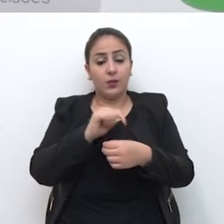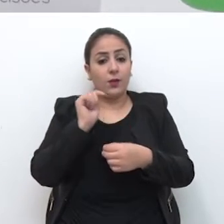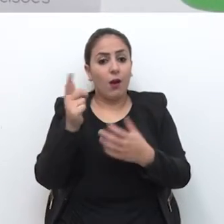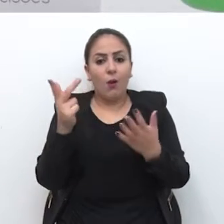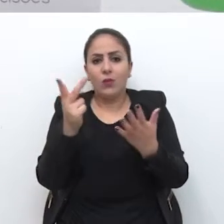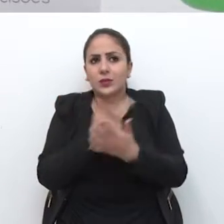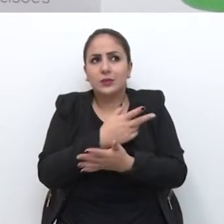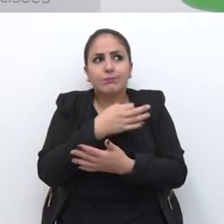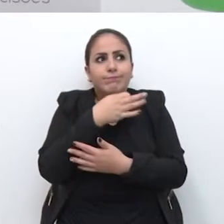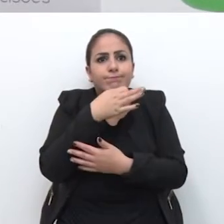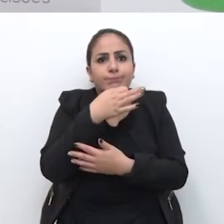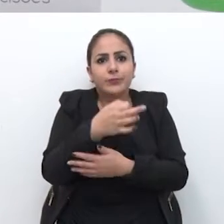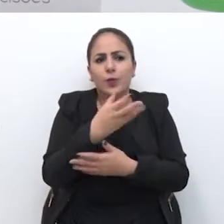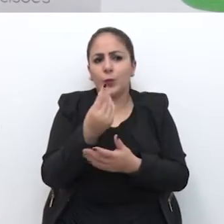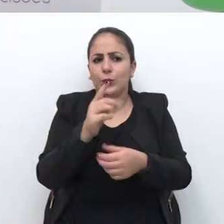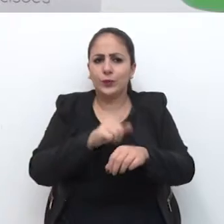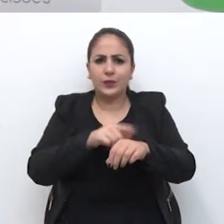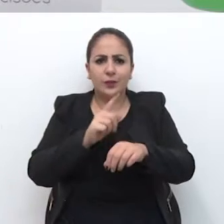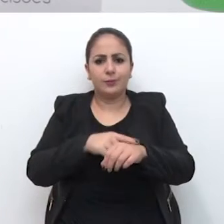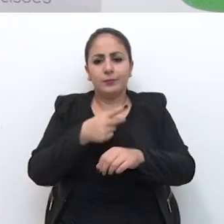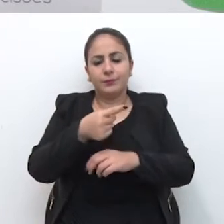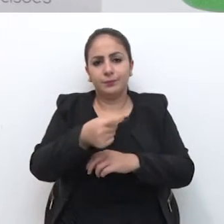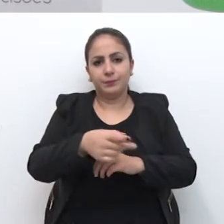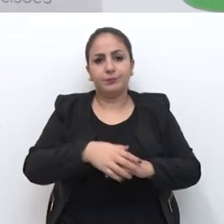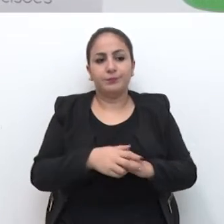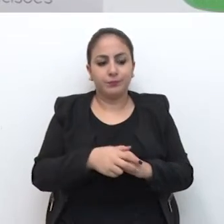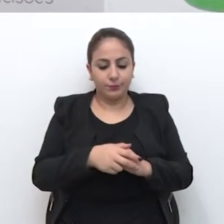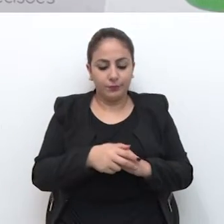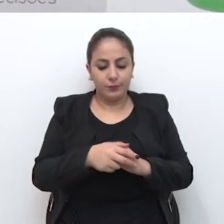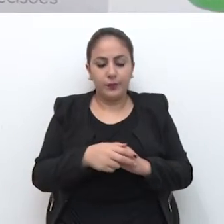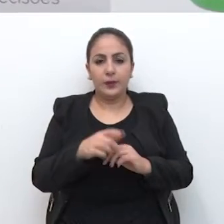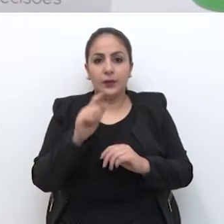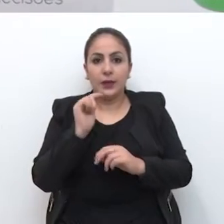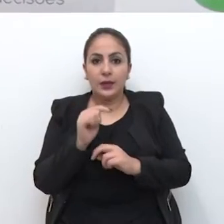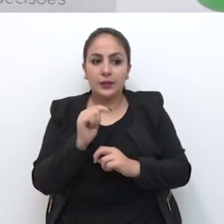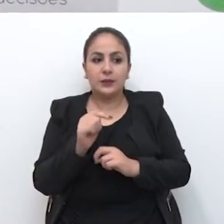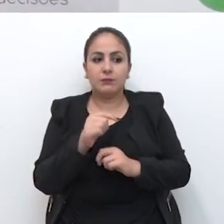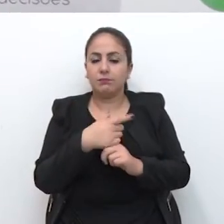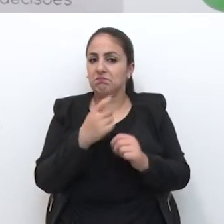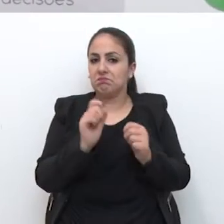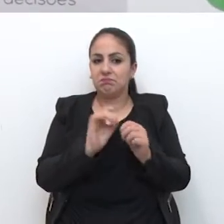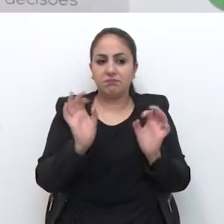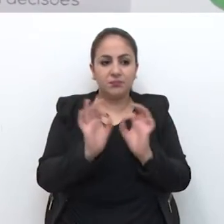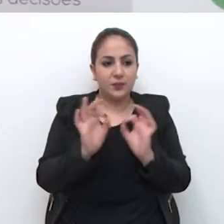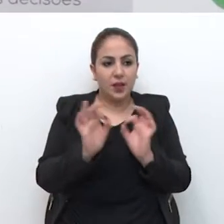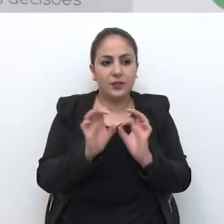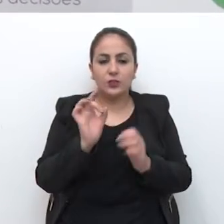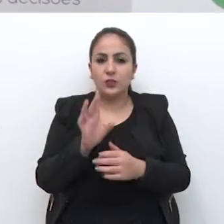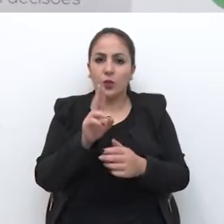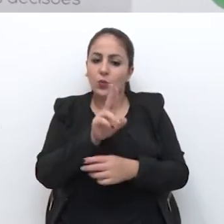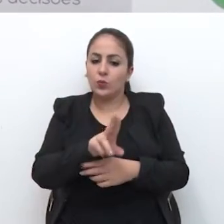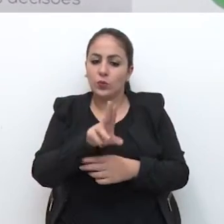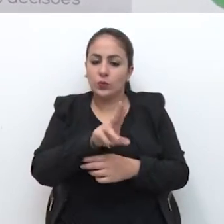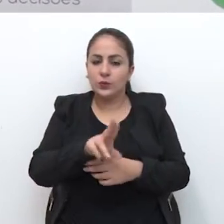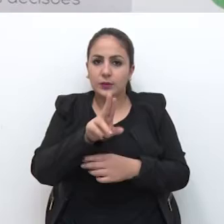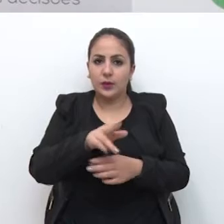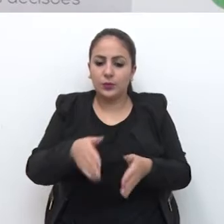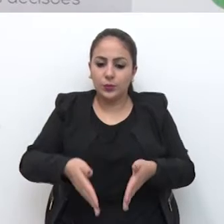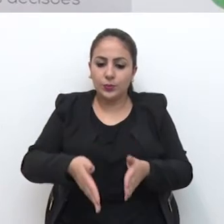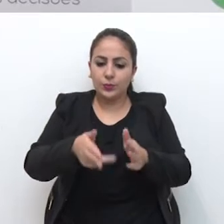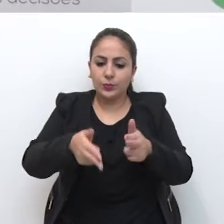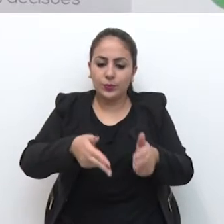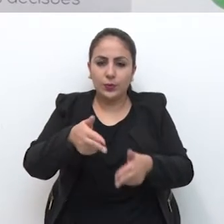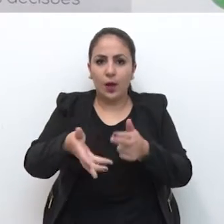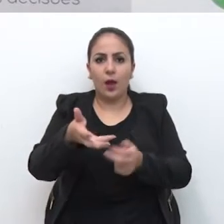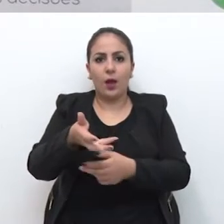já há muito tempo sinalizada, né, então eles não fazem nada, estão só usando o trilho ali